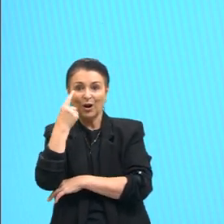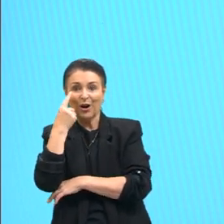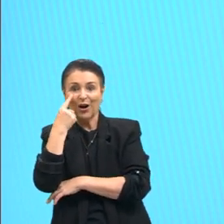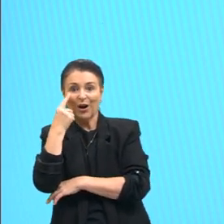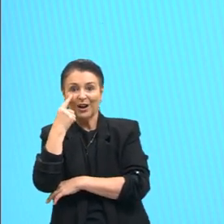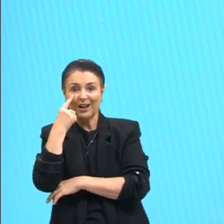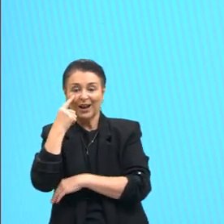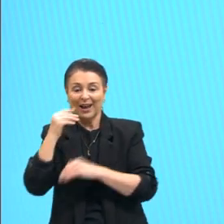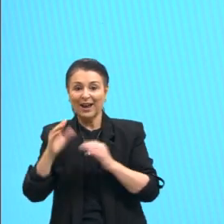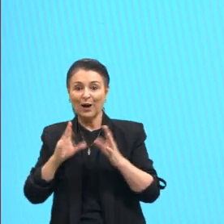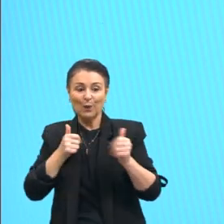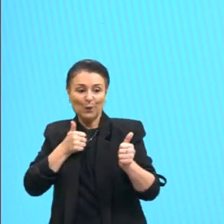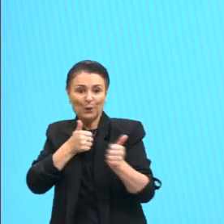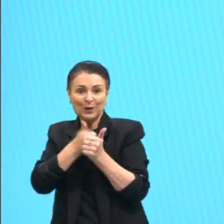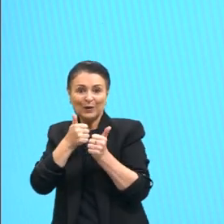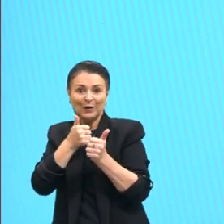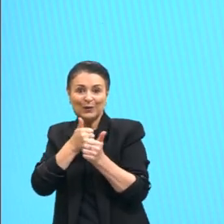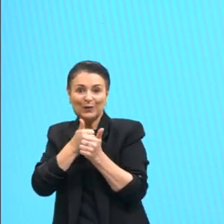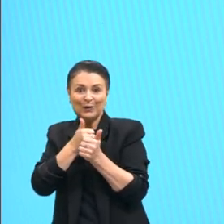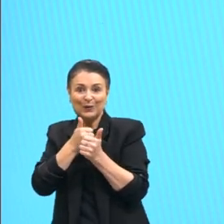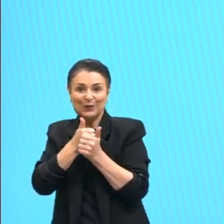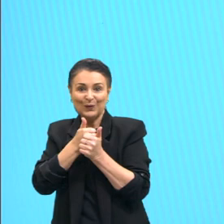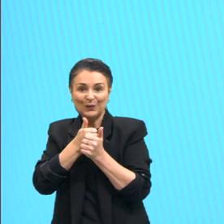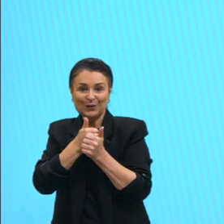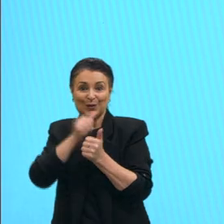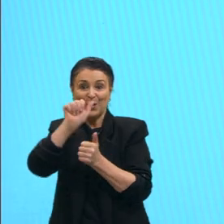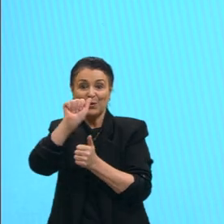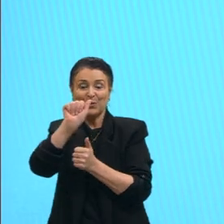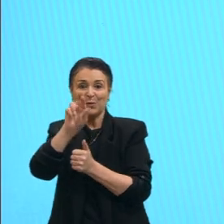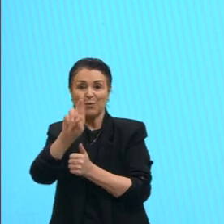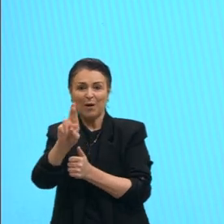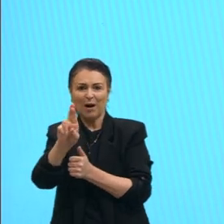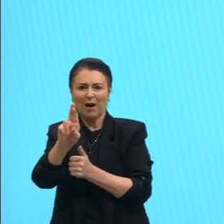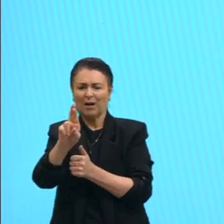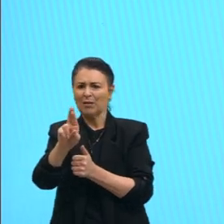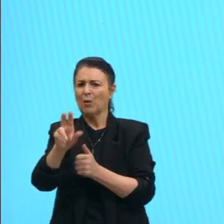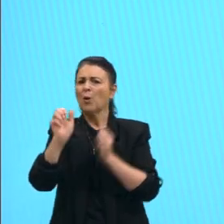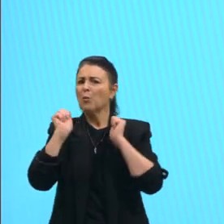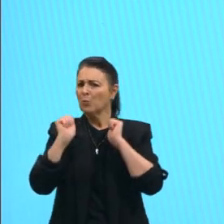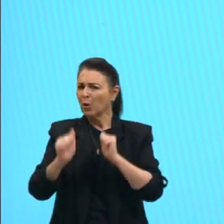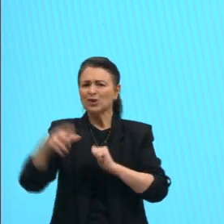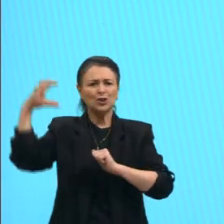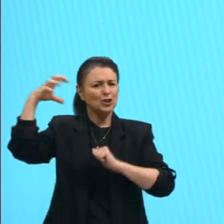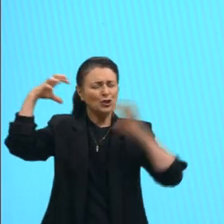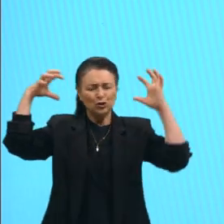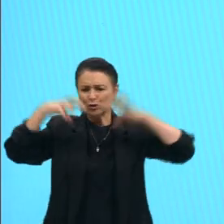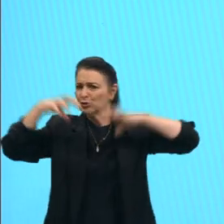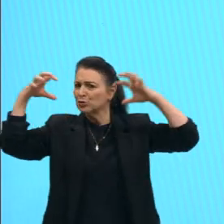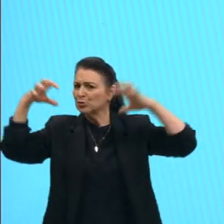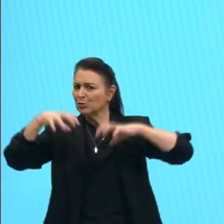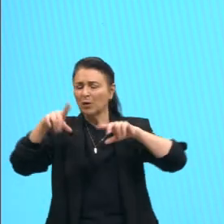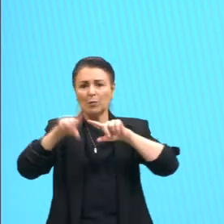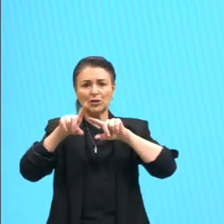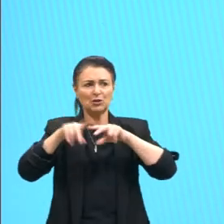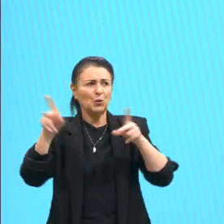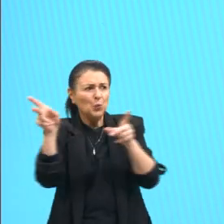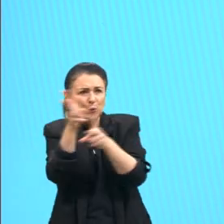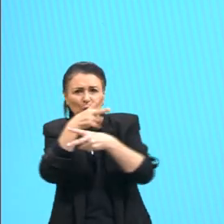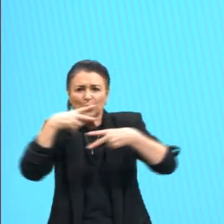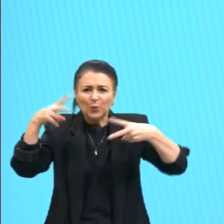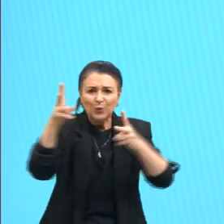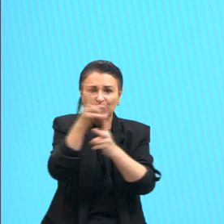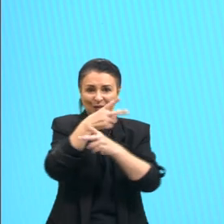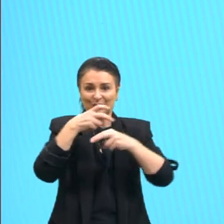bem complicado de ver isso aí, Vem temporal, vem chuvas um pouco mais fortes, aquela coisa toda,